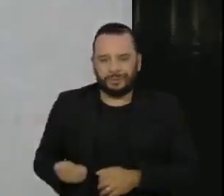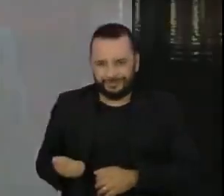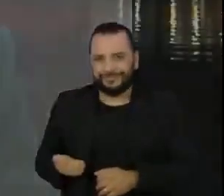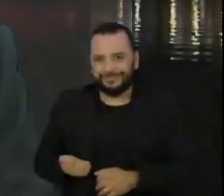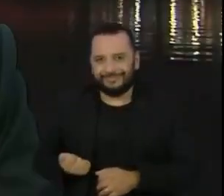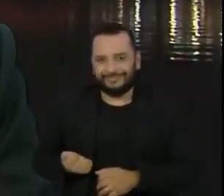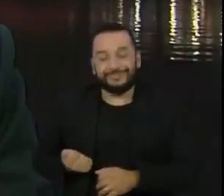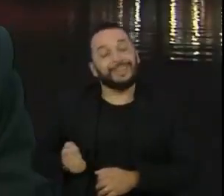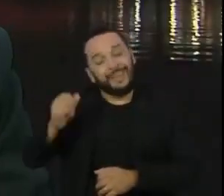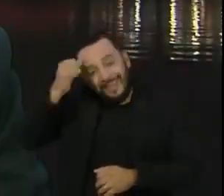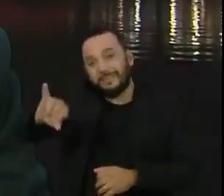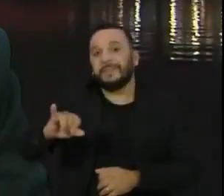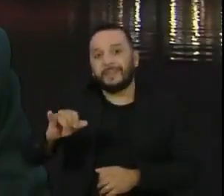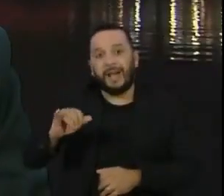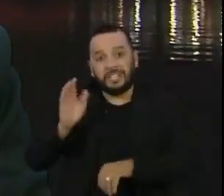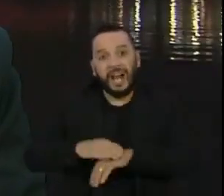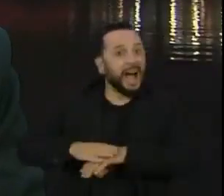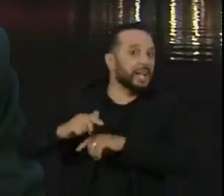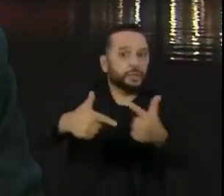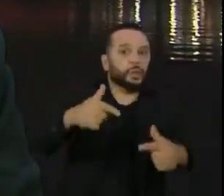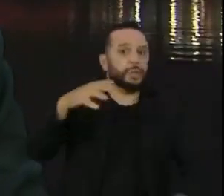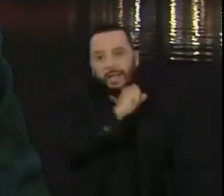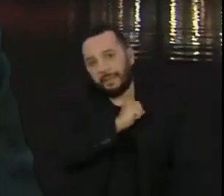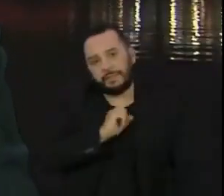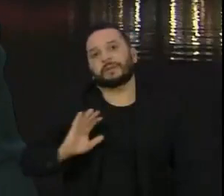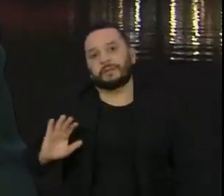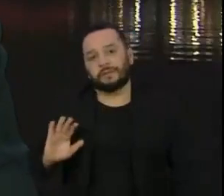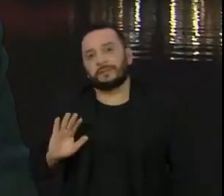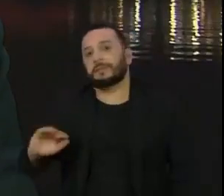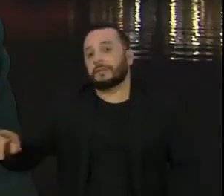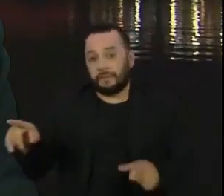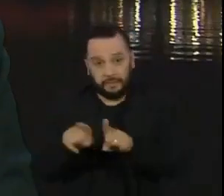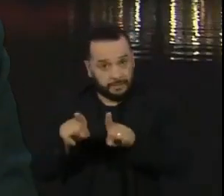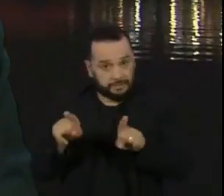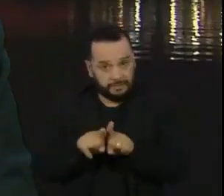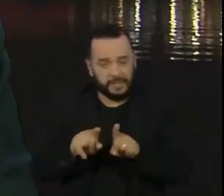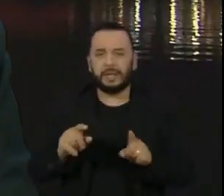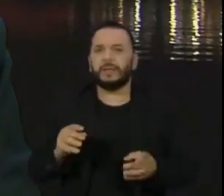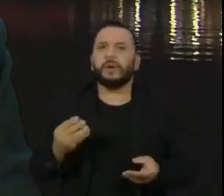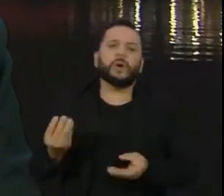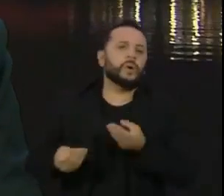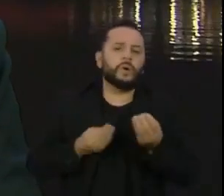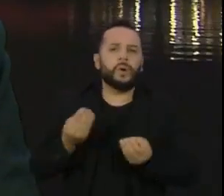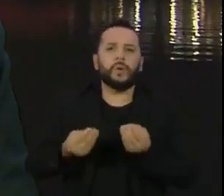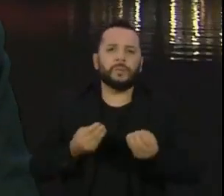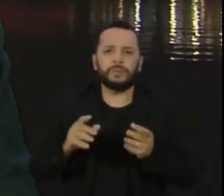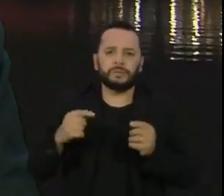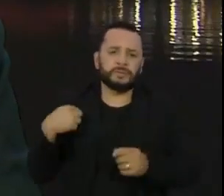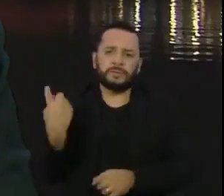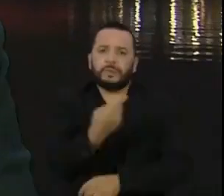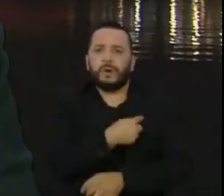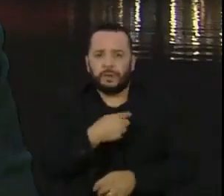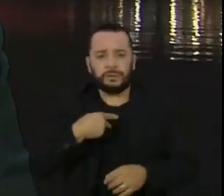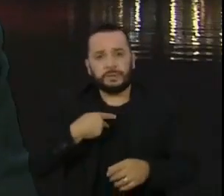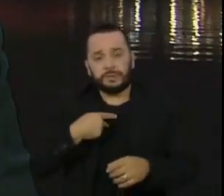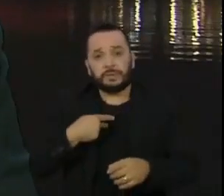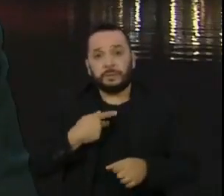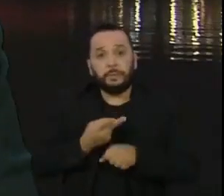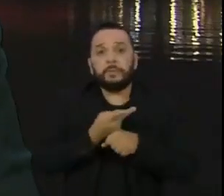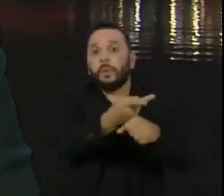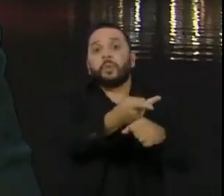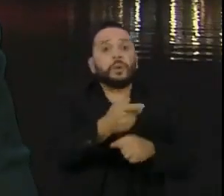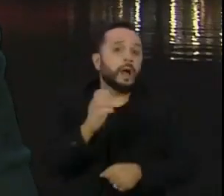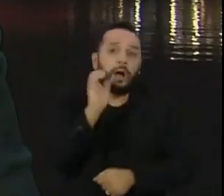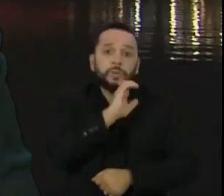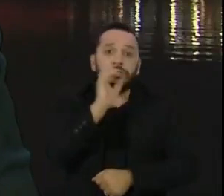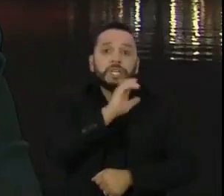sentido que nós temos que fazer é procurar urgentemente